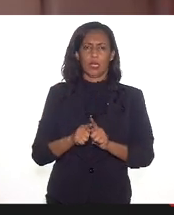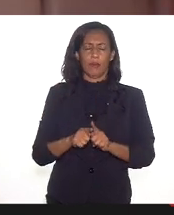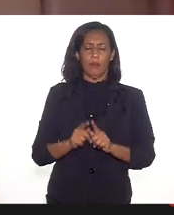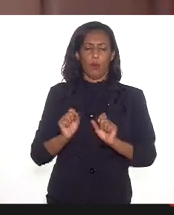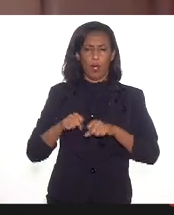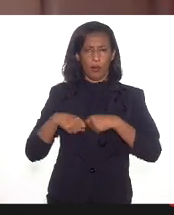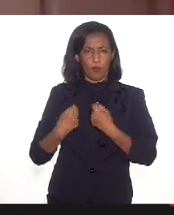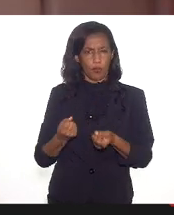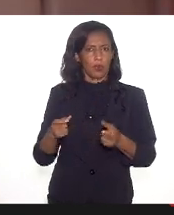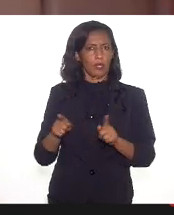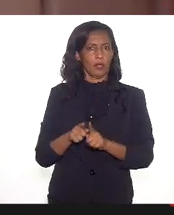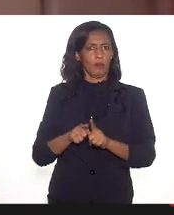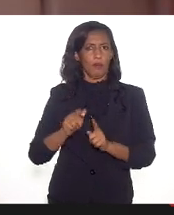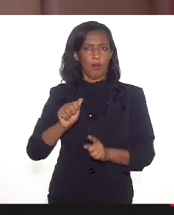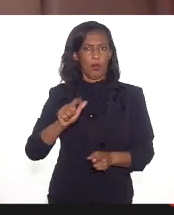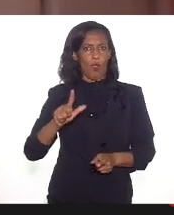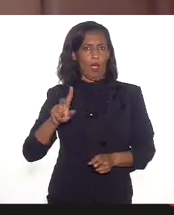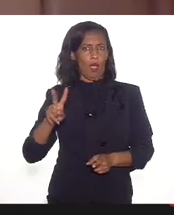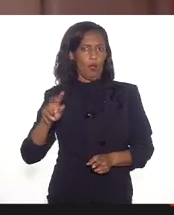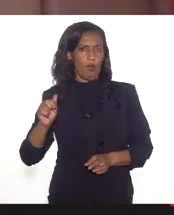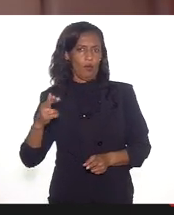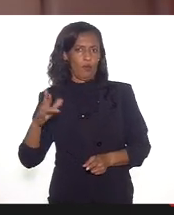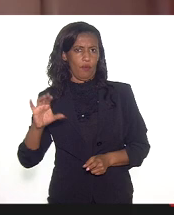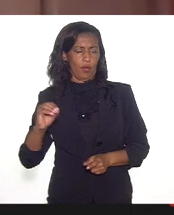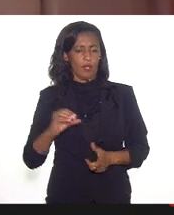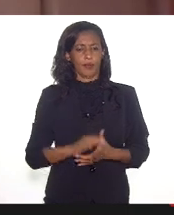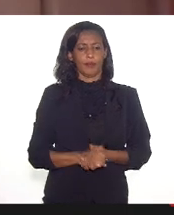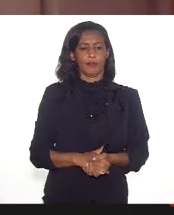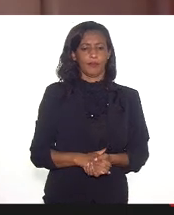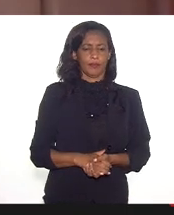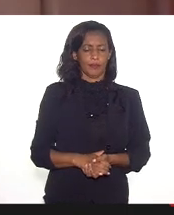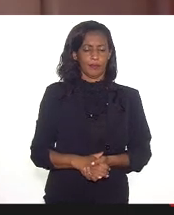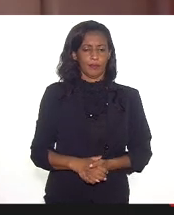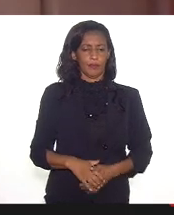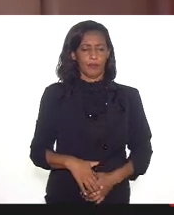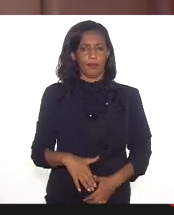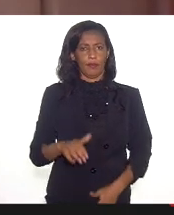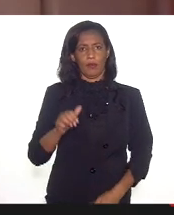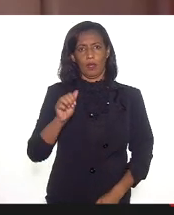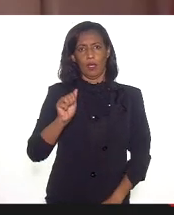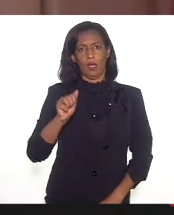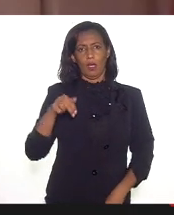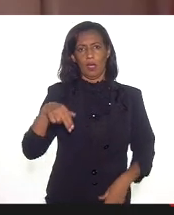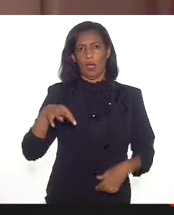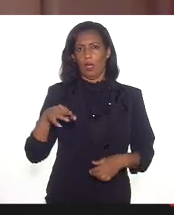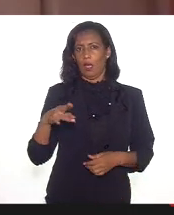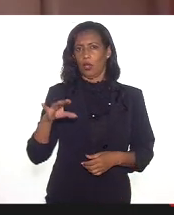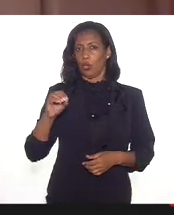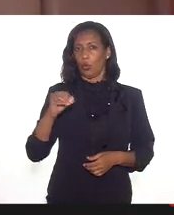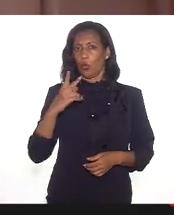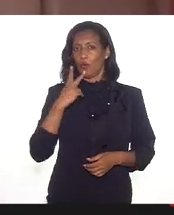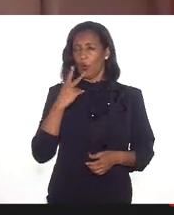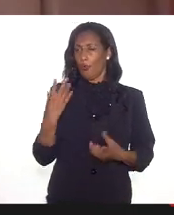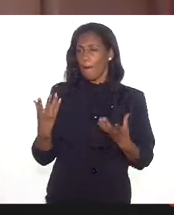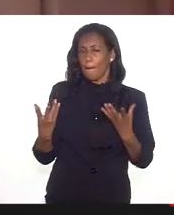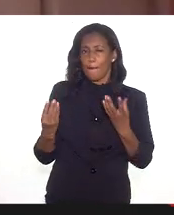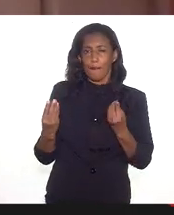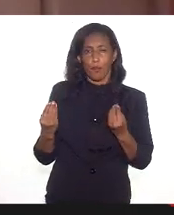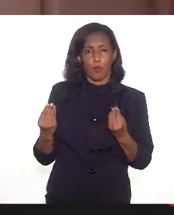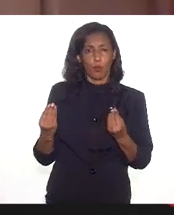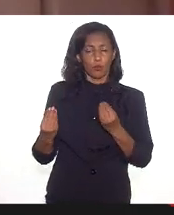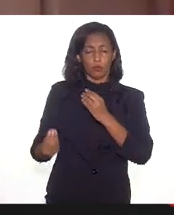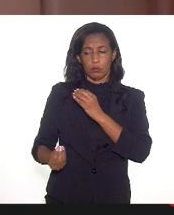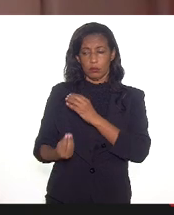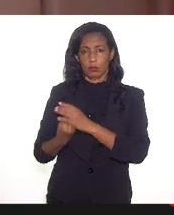Álvaro, o Ciene ali também assentindo. O Antônio falou muito sobre o fomento, a